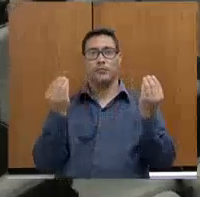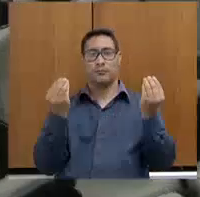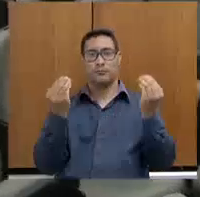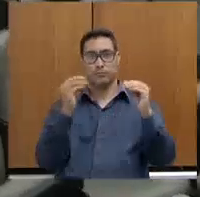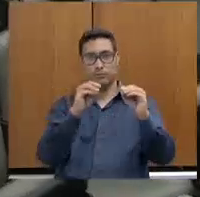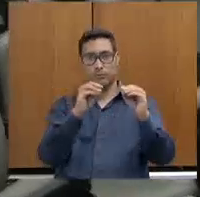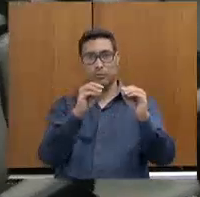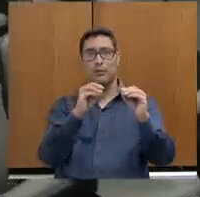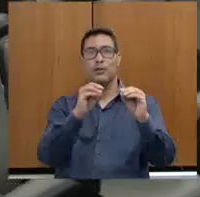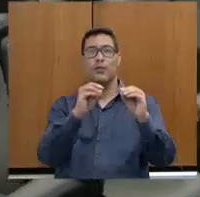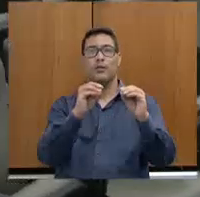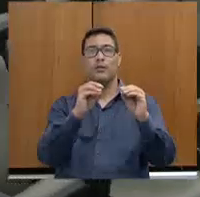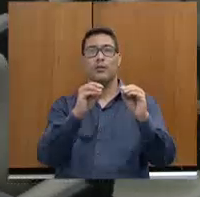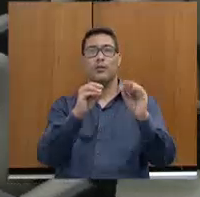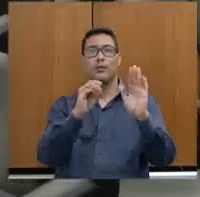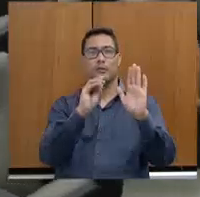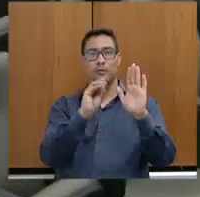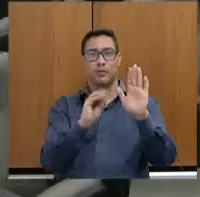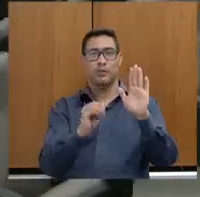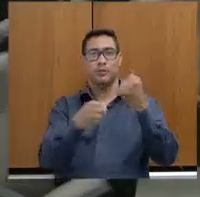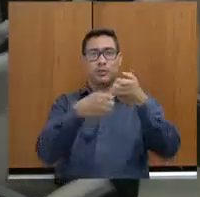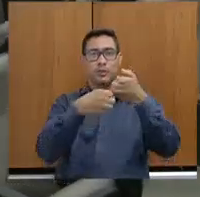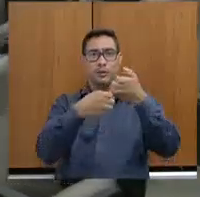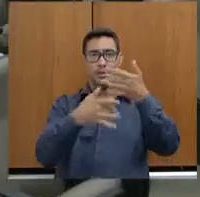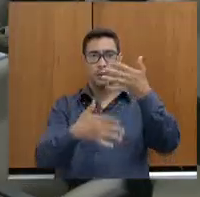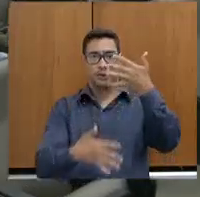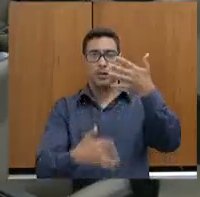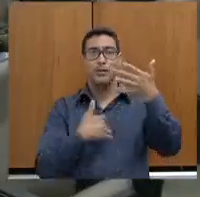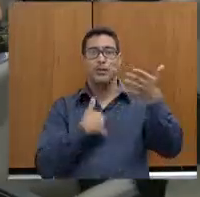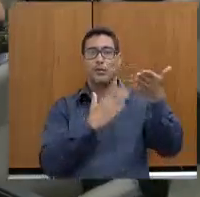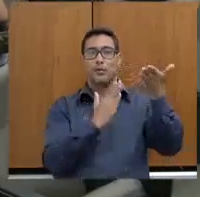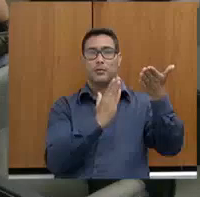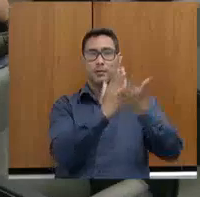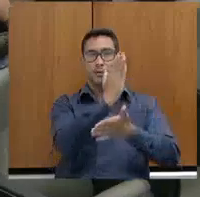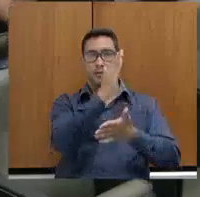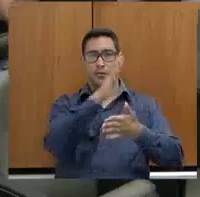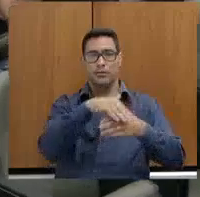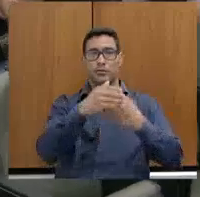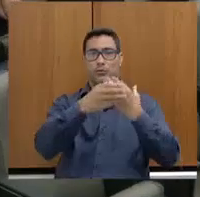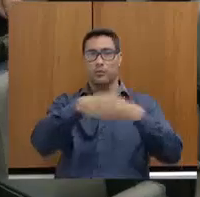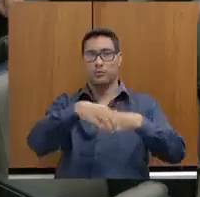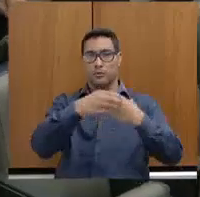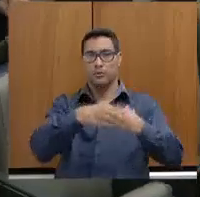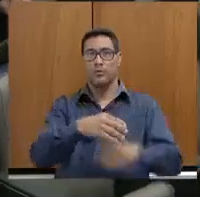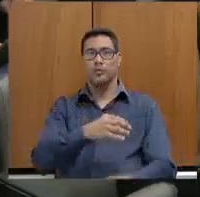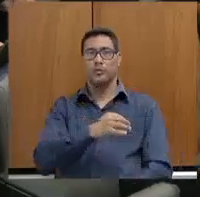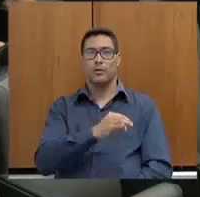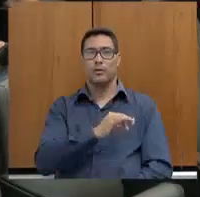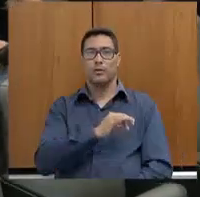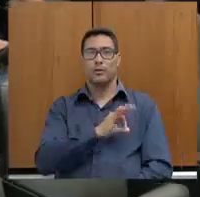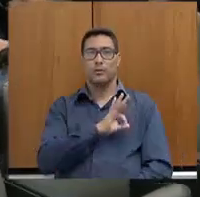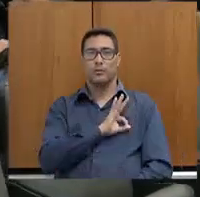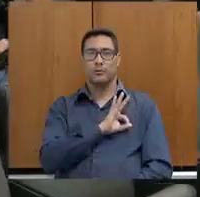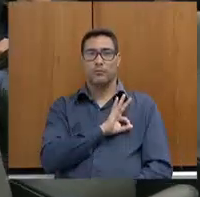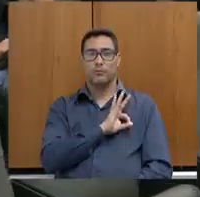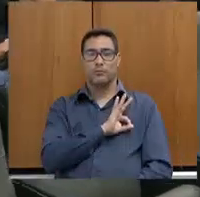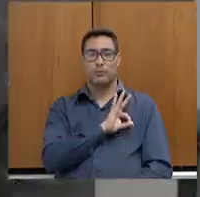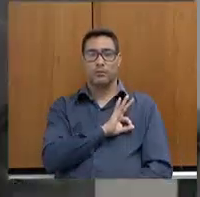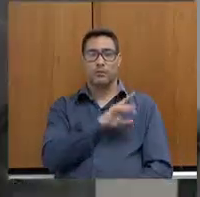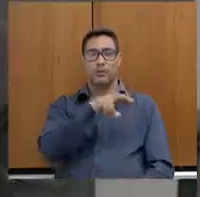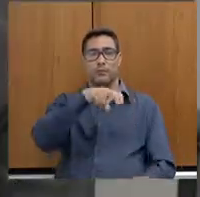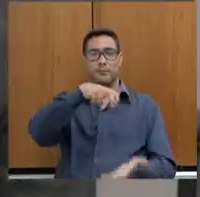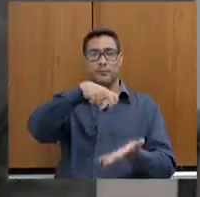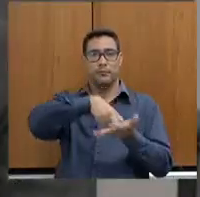detalhada, aprovados no concurso da Polícia Penal. É isso mesmo.